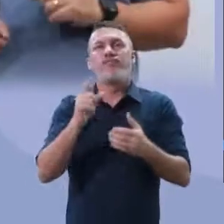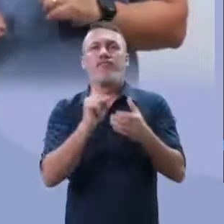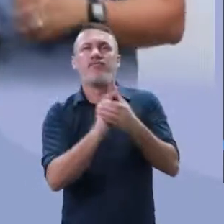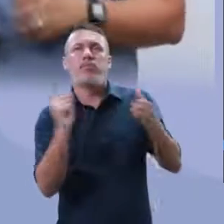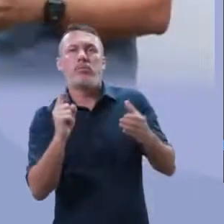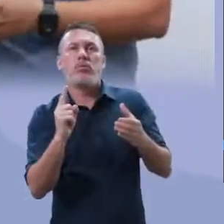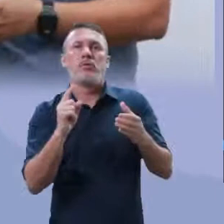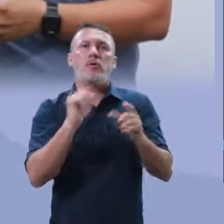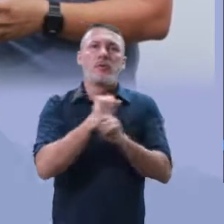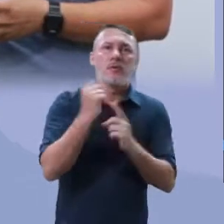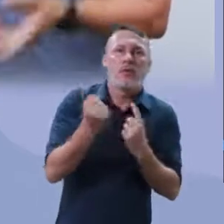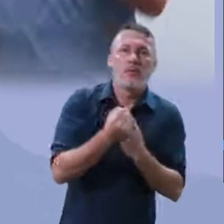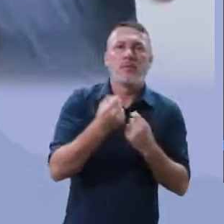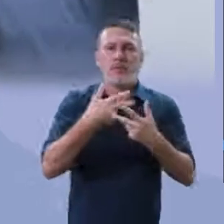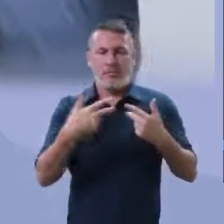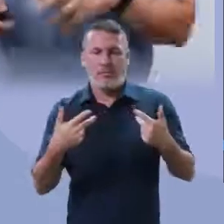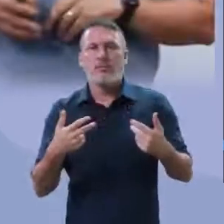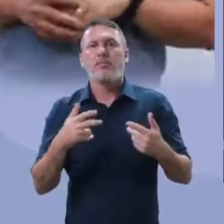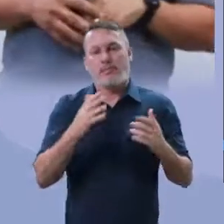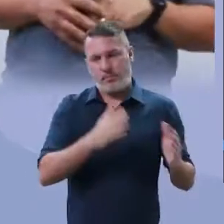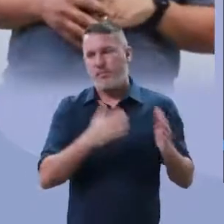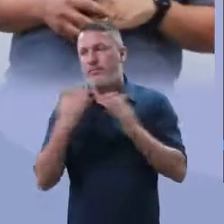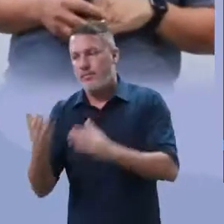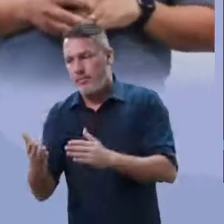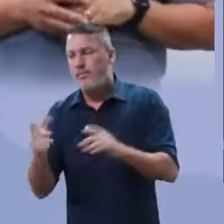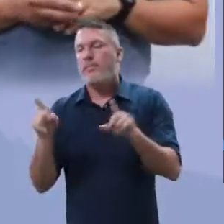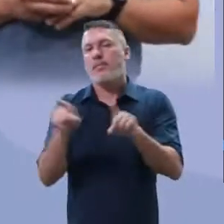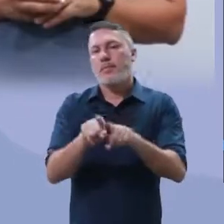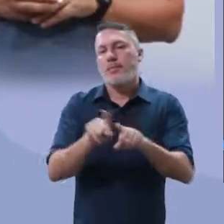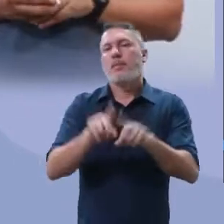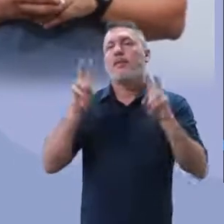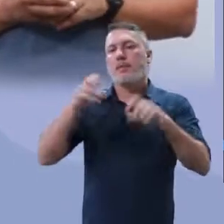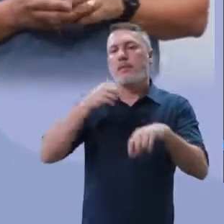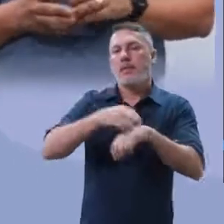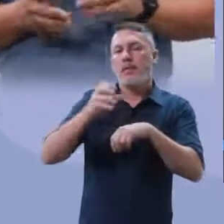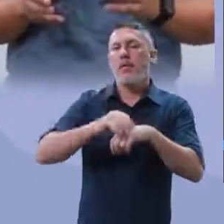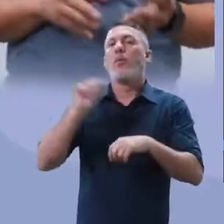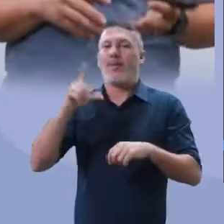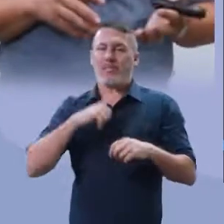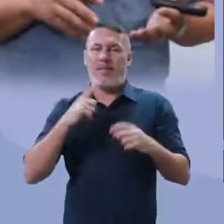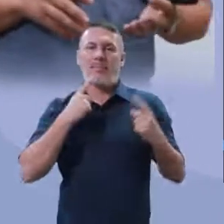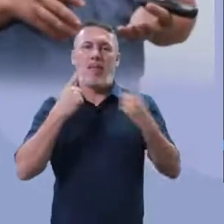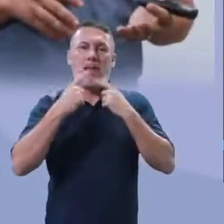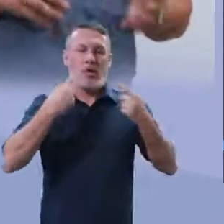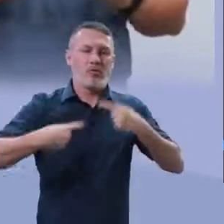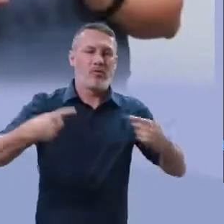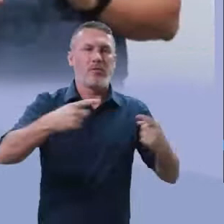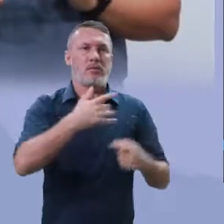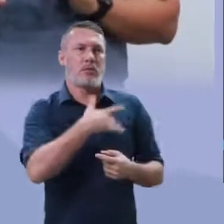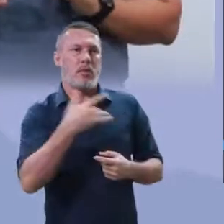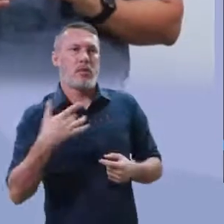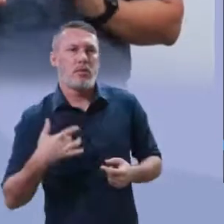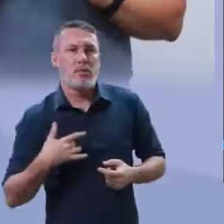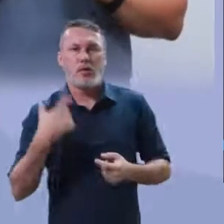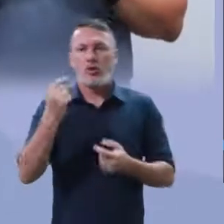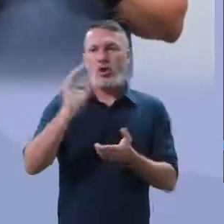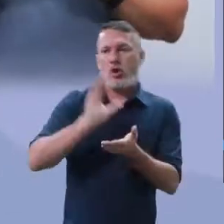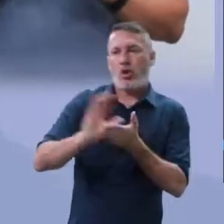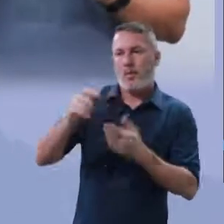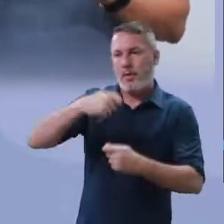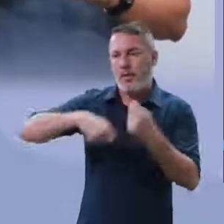isolamento social e os problemas. E no Desenvolvimento 2, professor, eu vou falar um pouquinho sobre o debate entre saúde e economia.